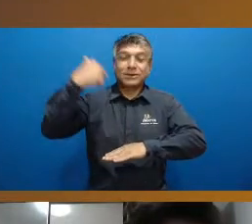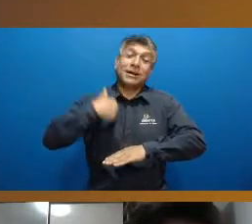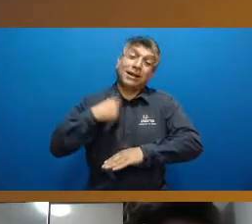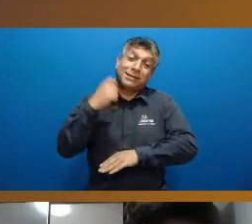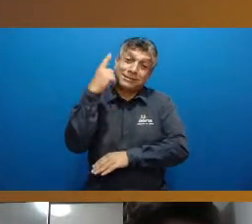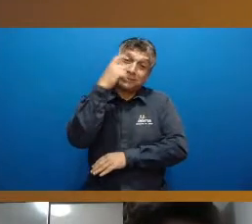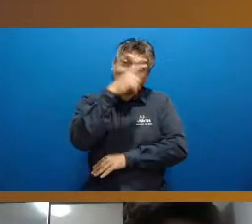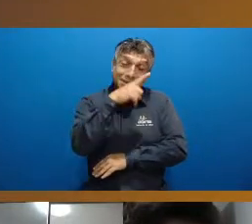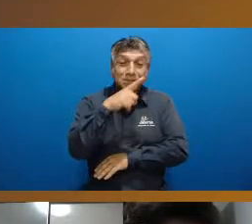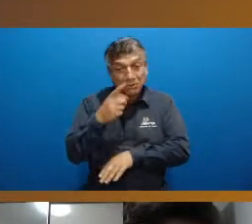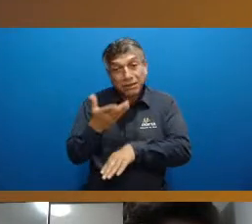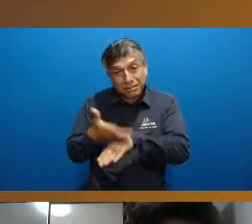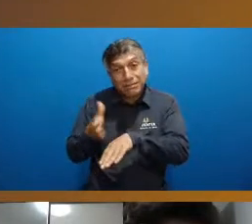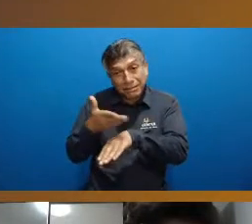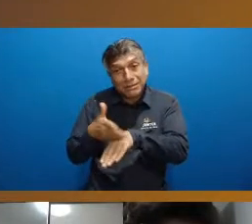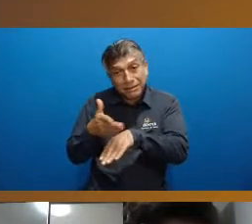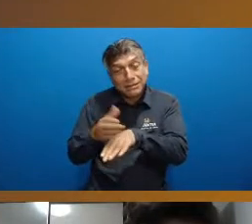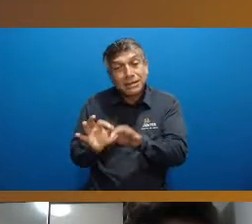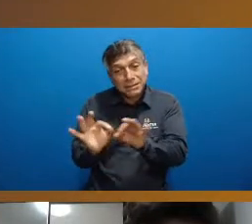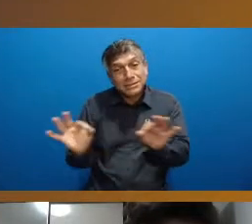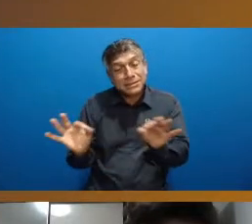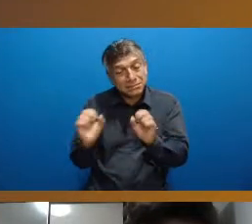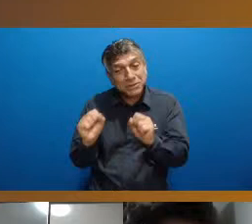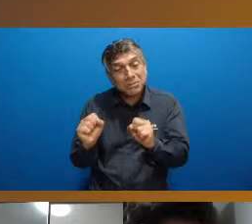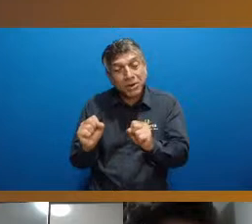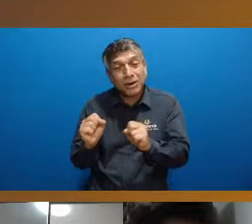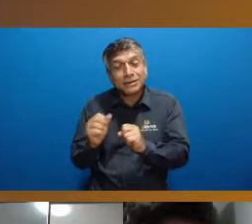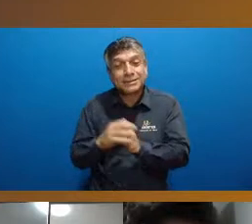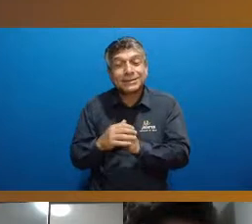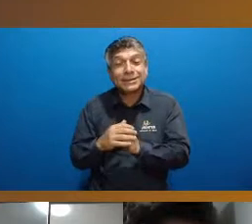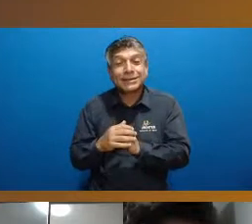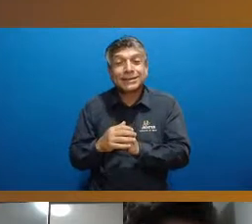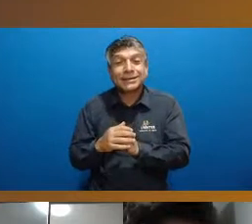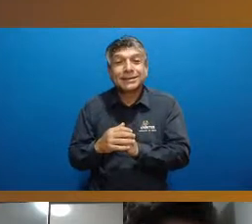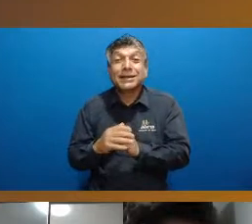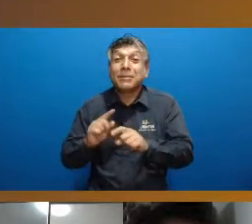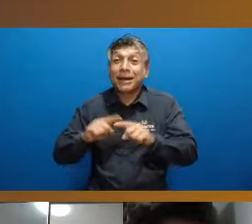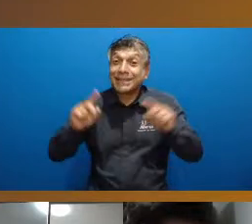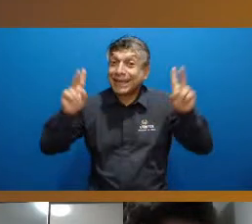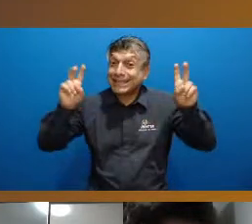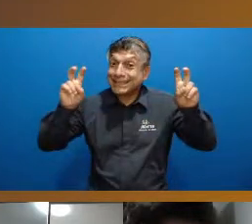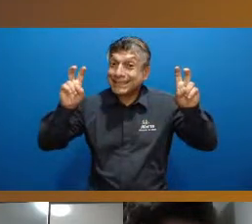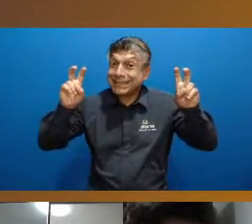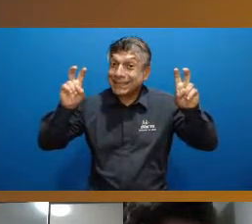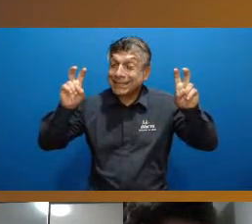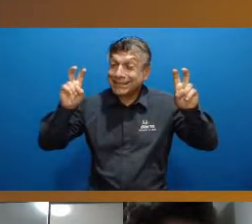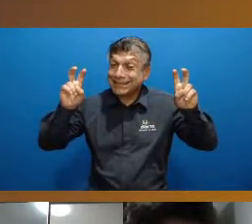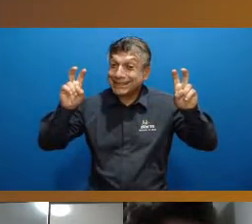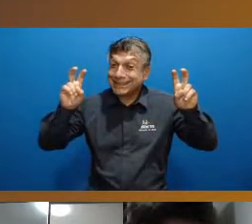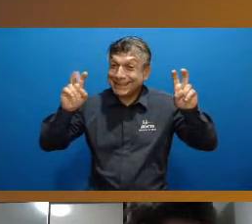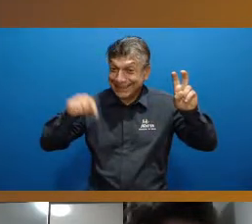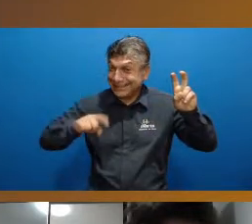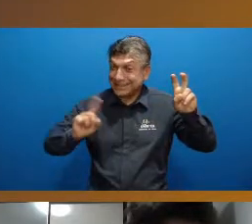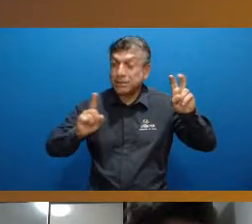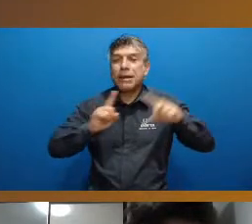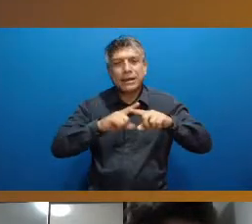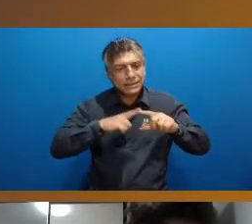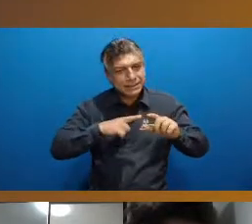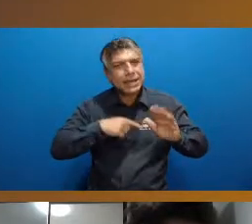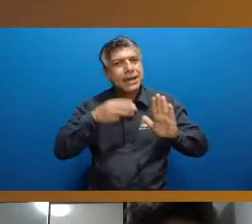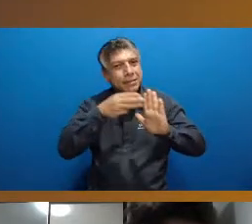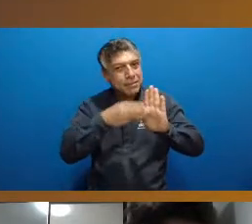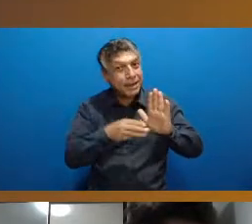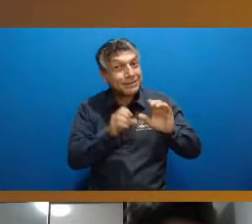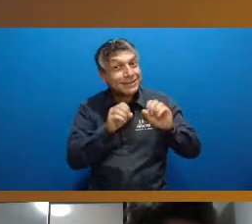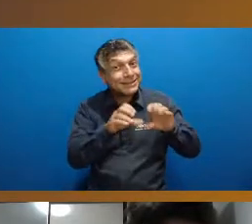praticante você pode sim e não é o nosso tema de hoje mas existem metodologias de ensino